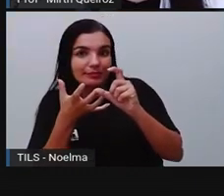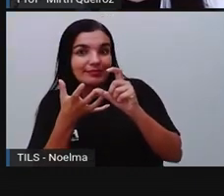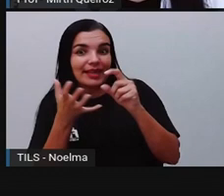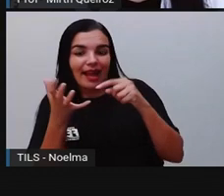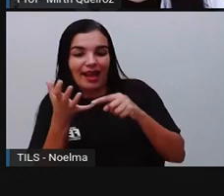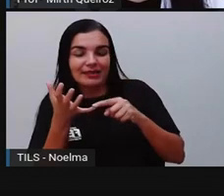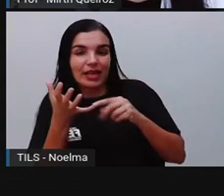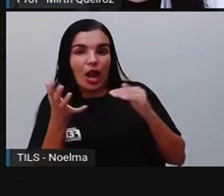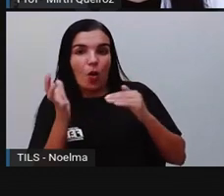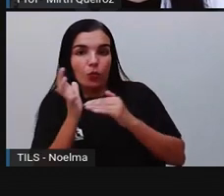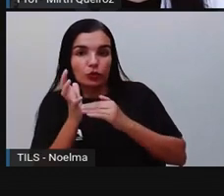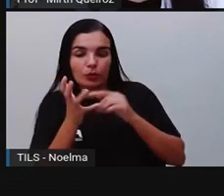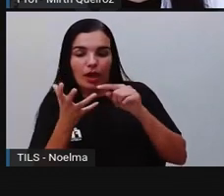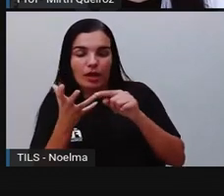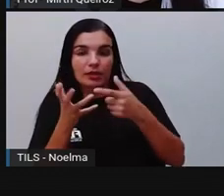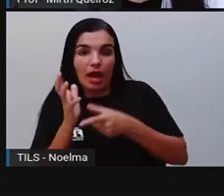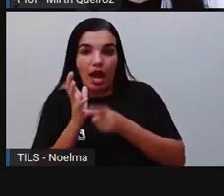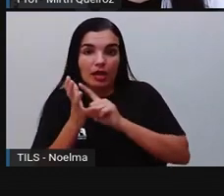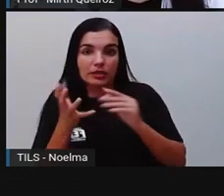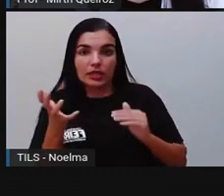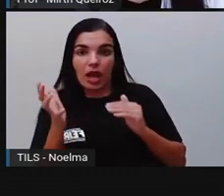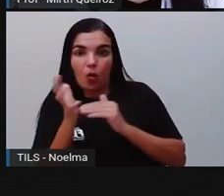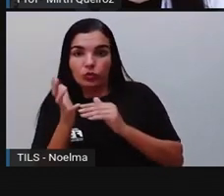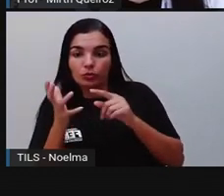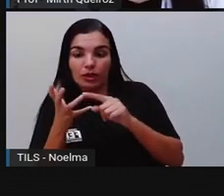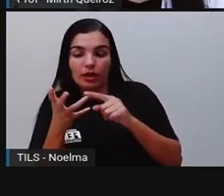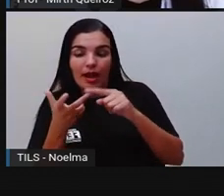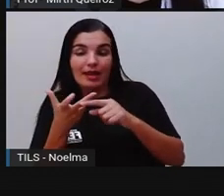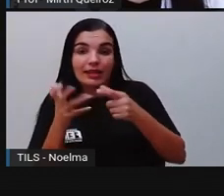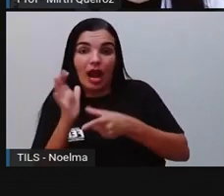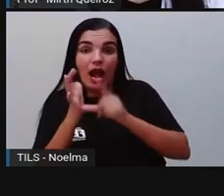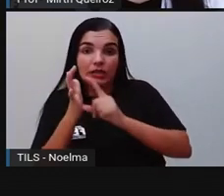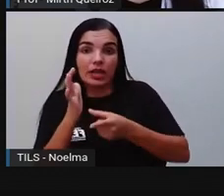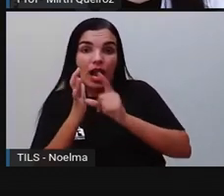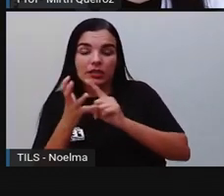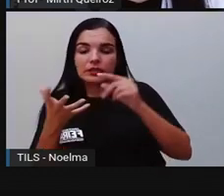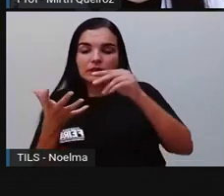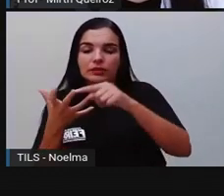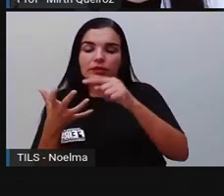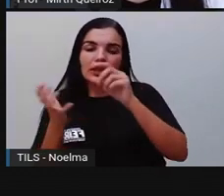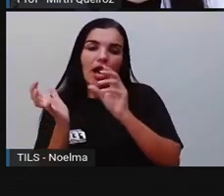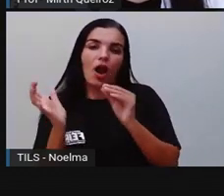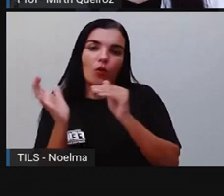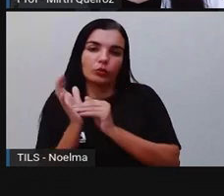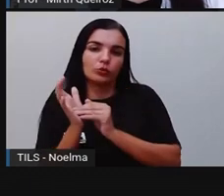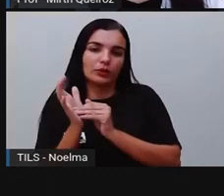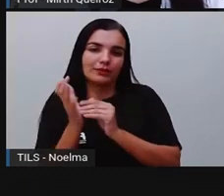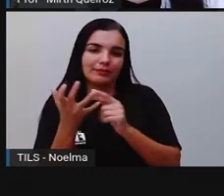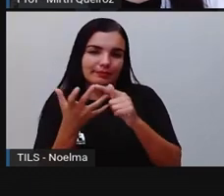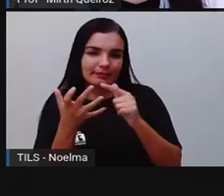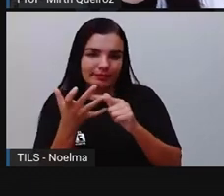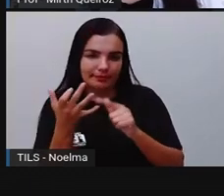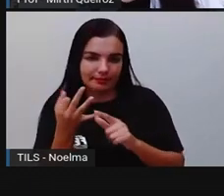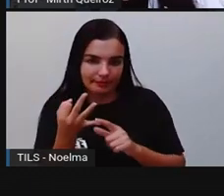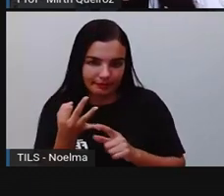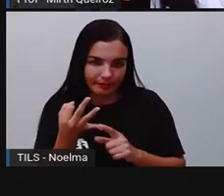última. E aqui o me, penúltima sílaba. E se tivesse uma outra sílaba aqui, nós teríamos a antepenúltima.